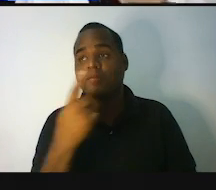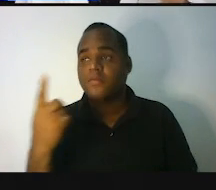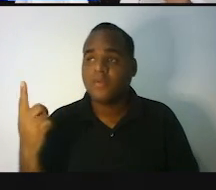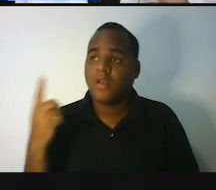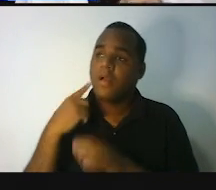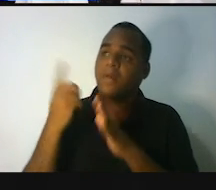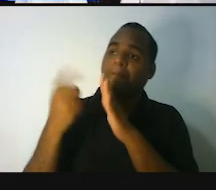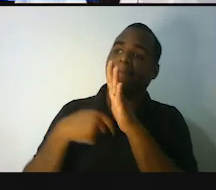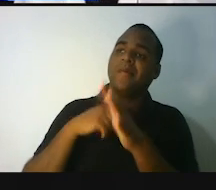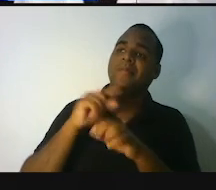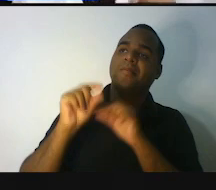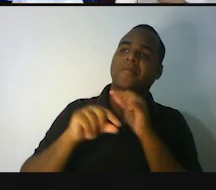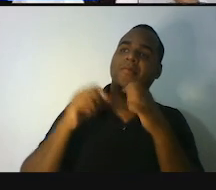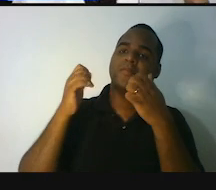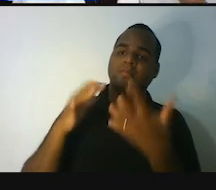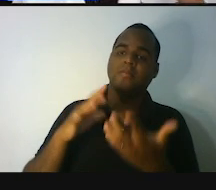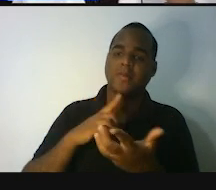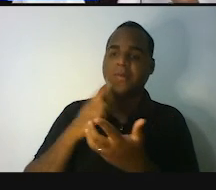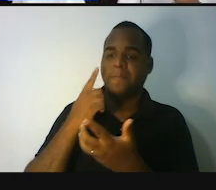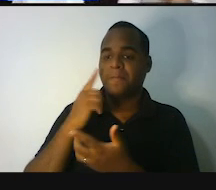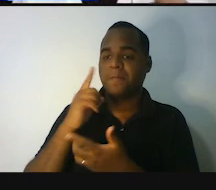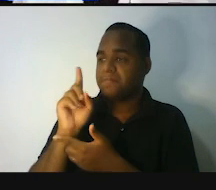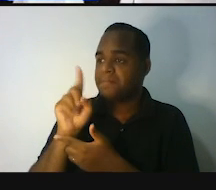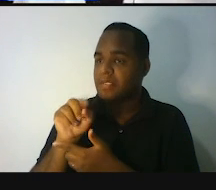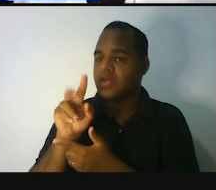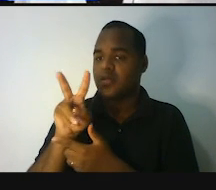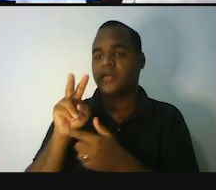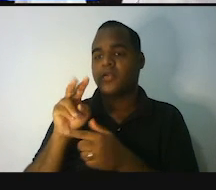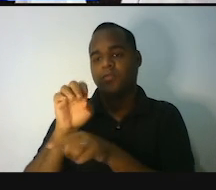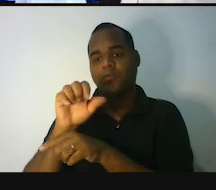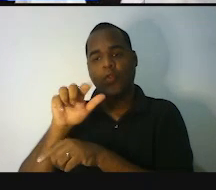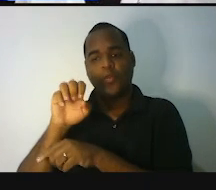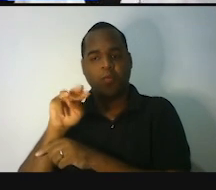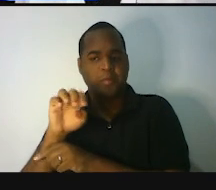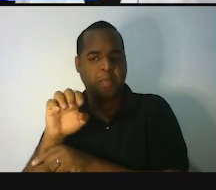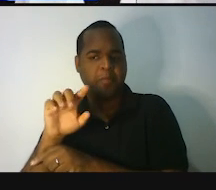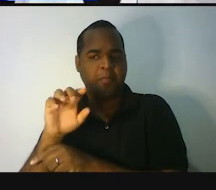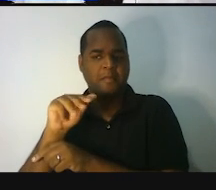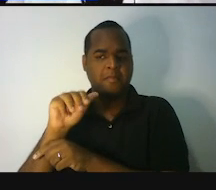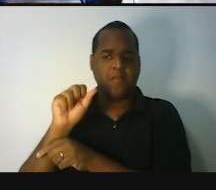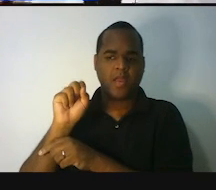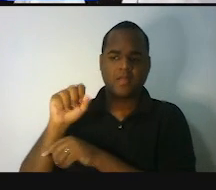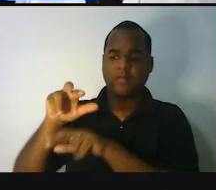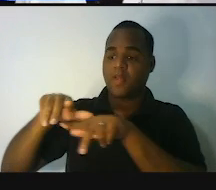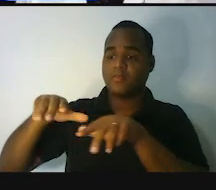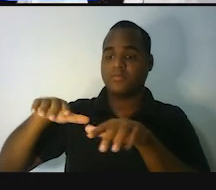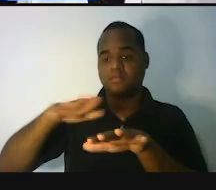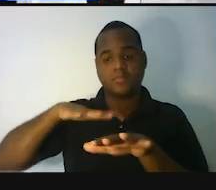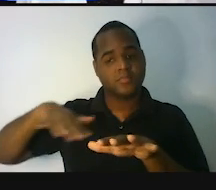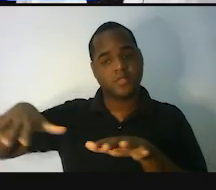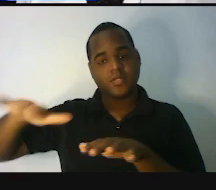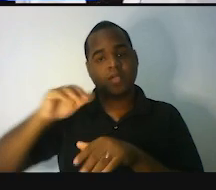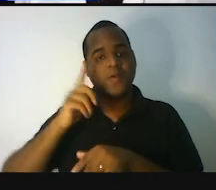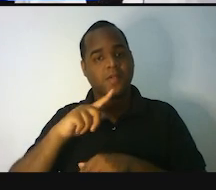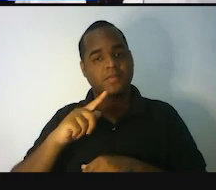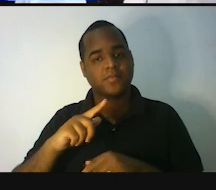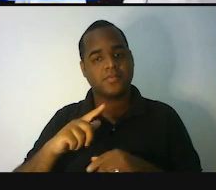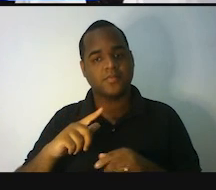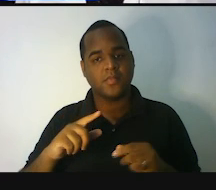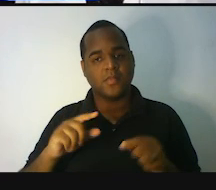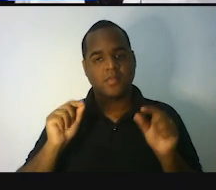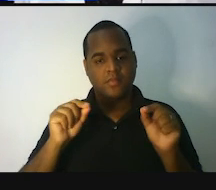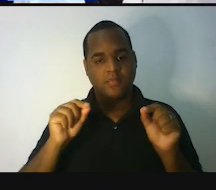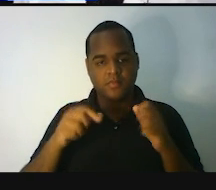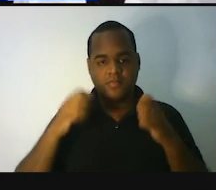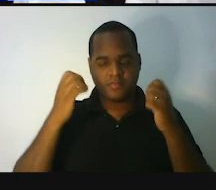você se pergunta o quanto aquilo ali ocupa de espaço. Quando você faz essa pergunta, você